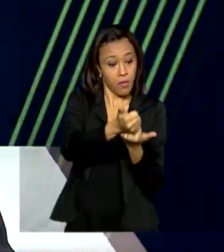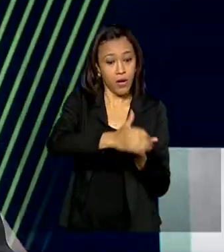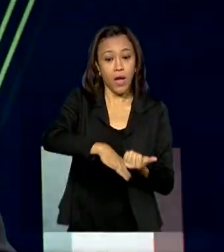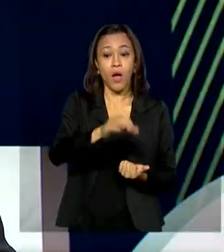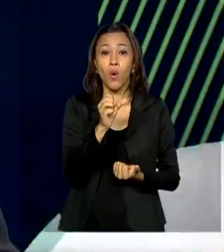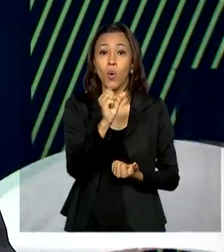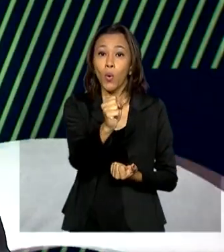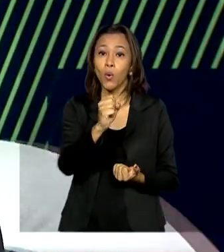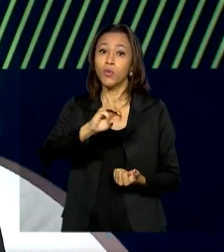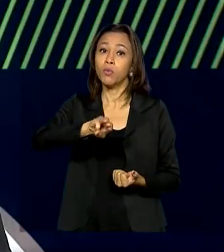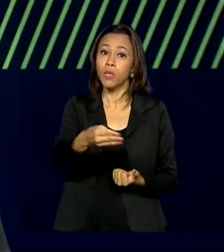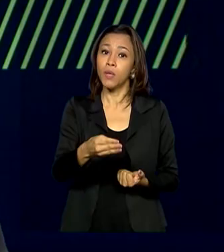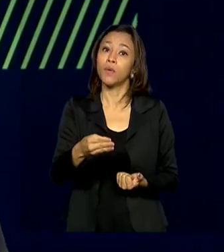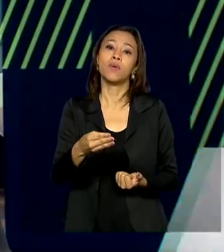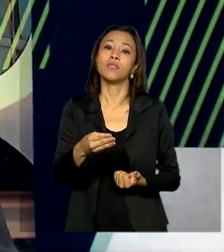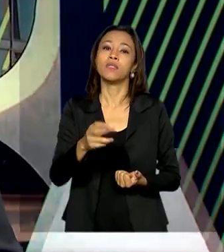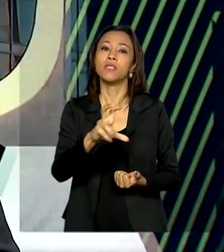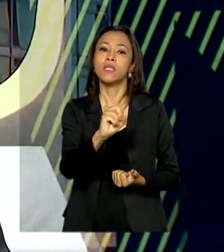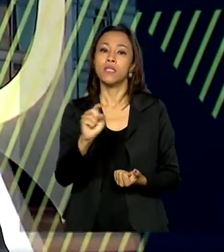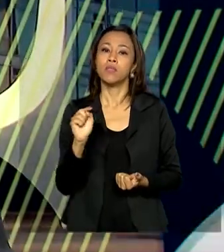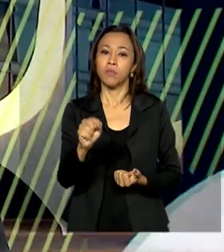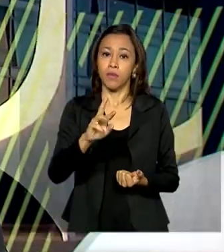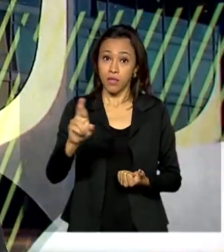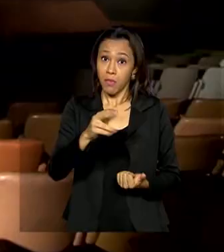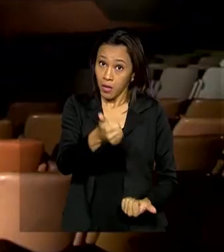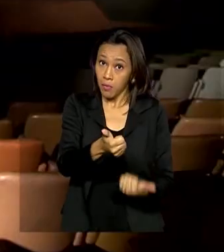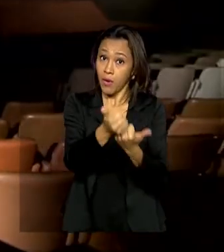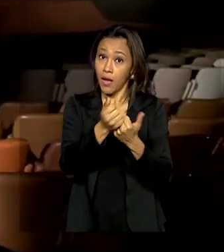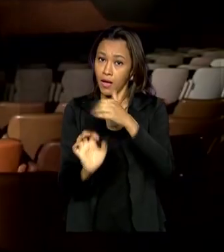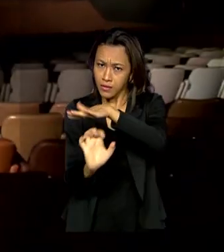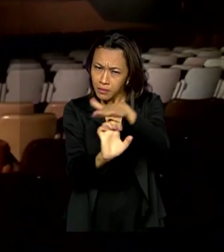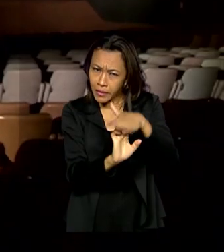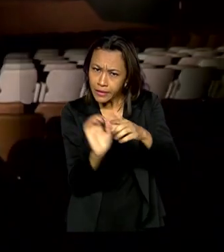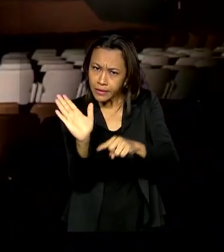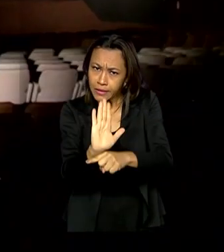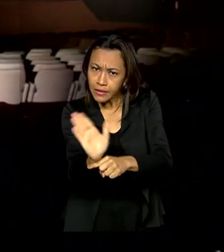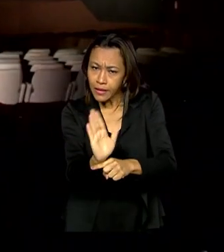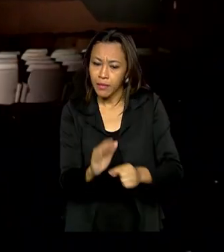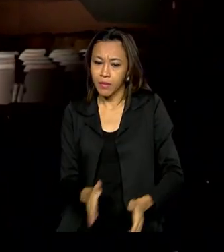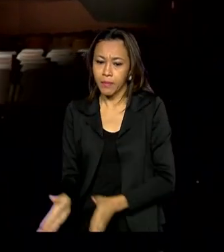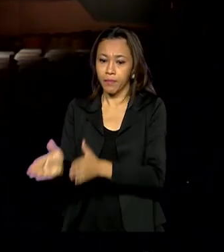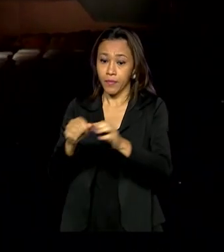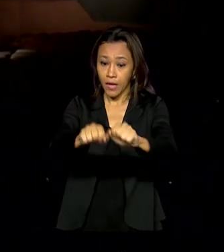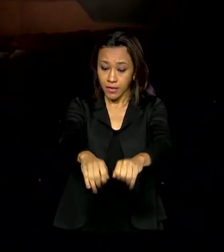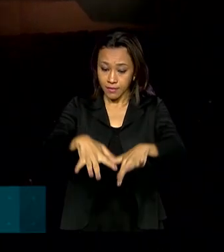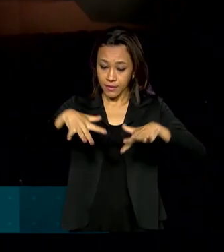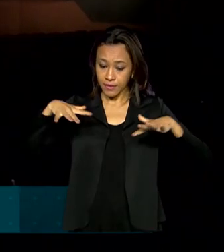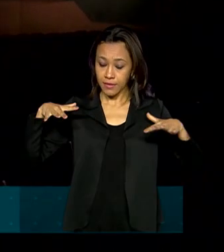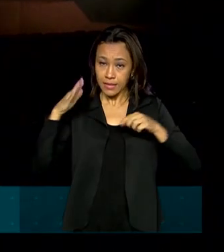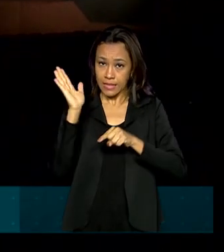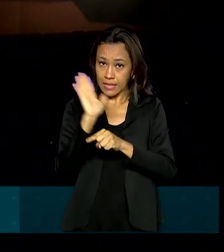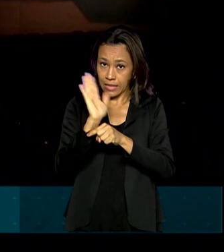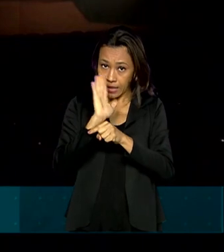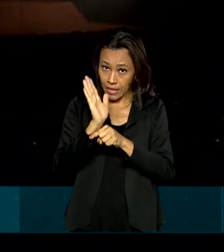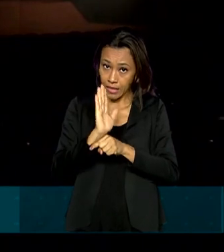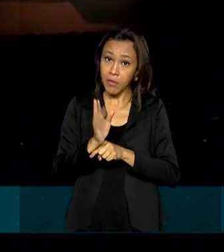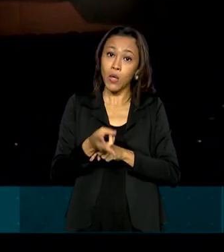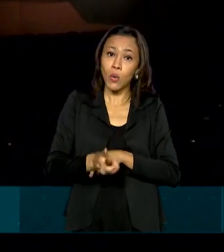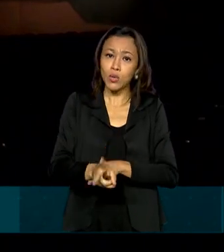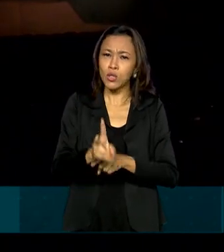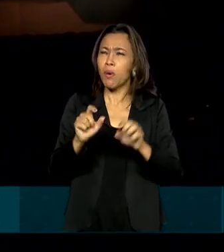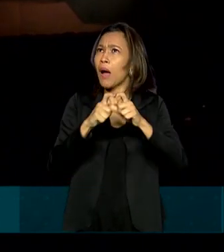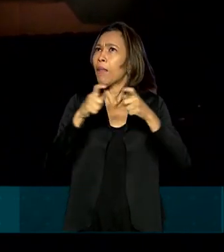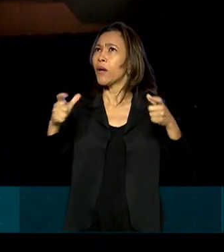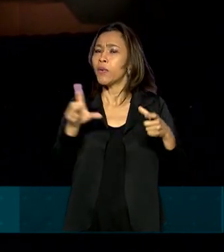reais para apoiar as pequenas empresas de cinema. As salas de cinema continuam, na maioria,